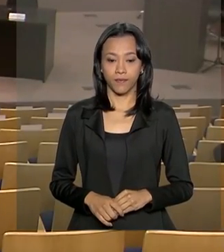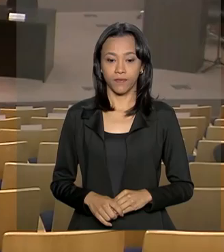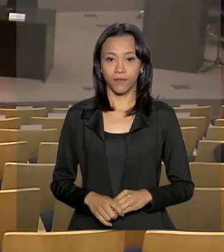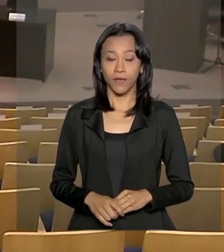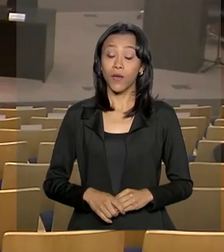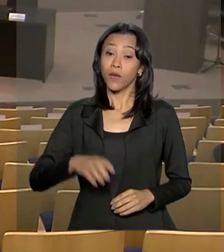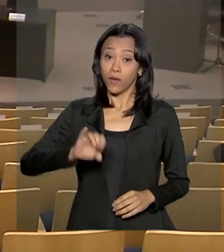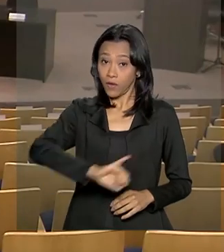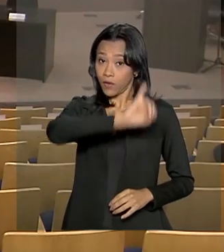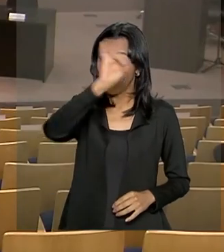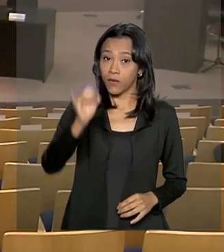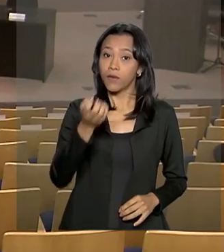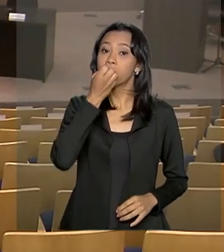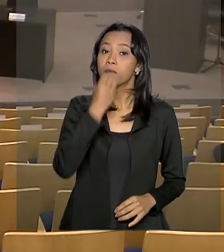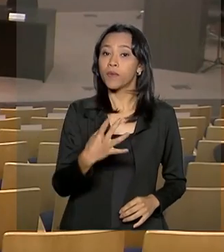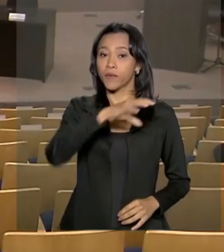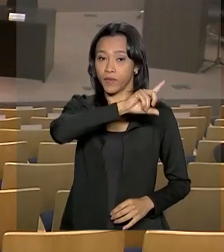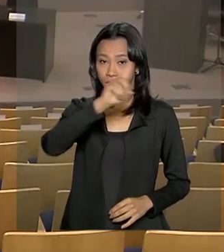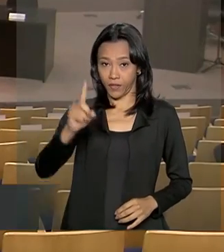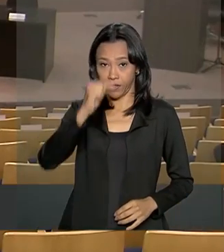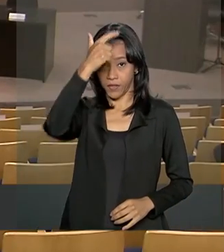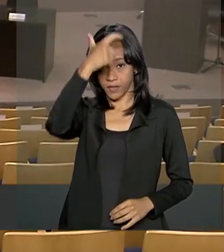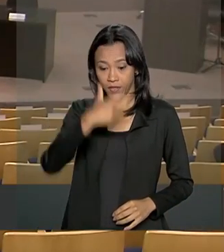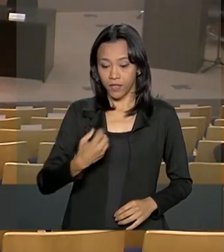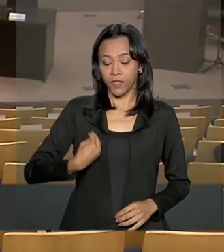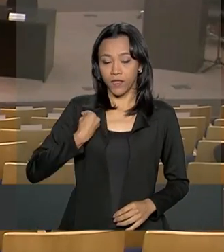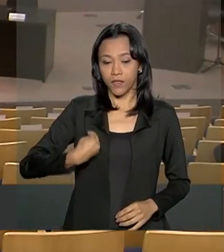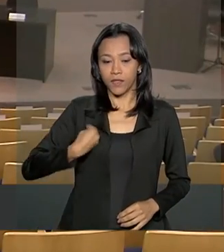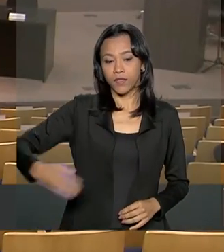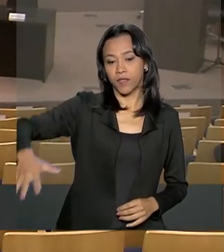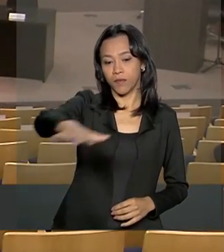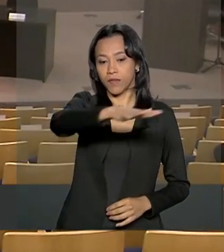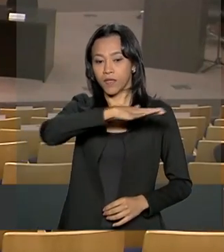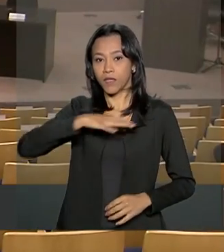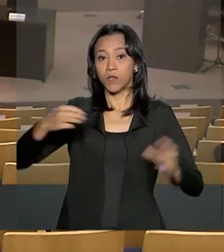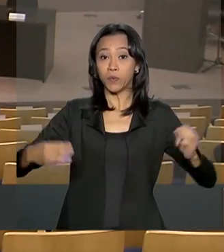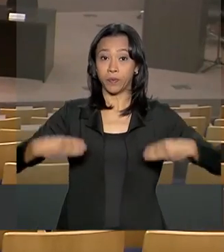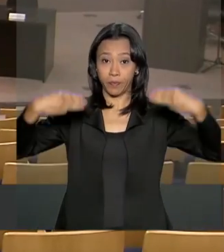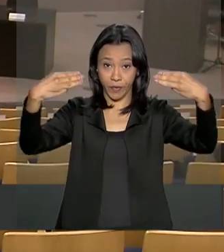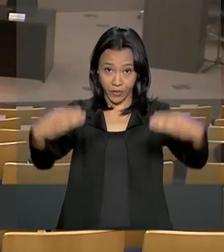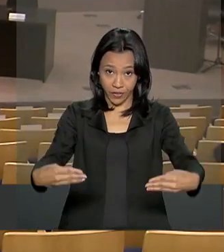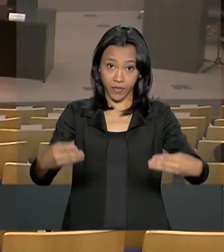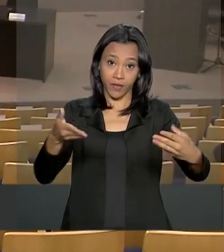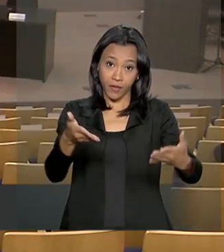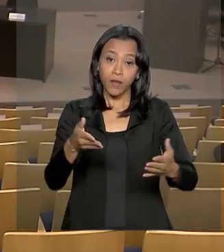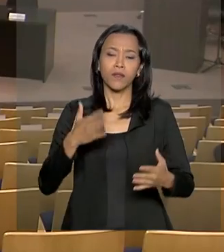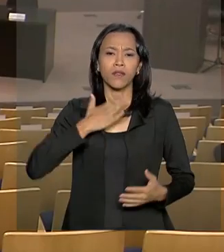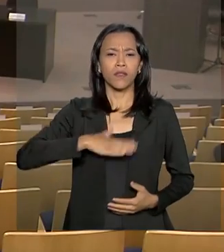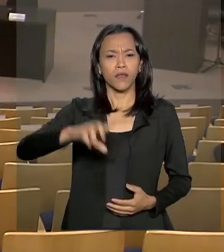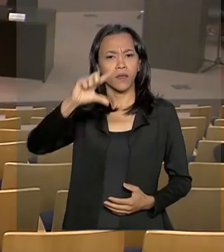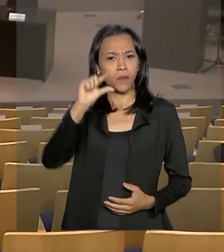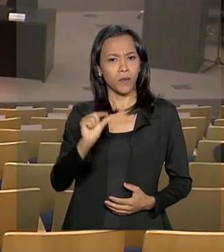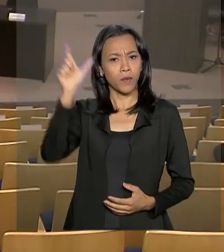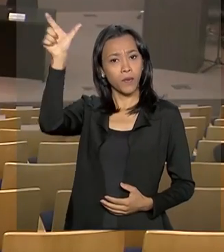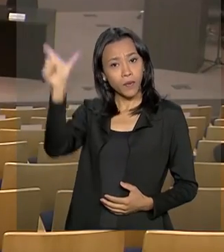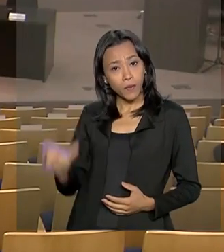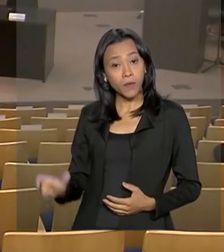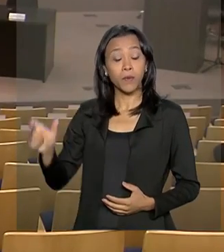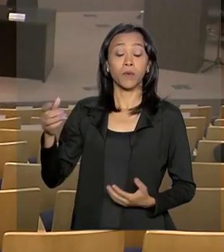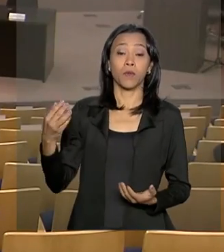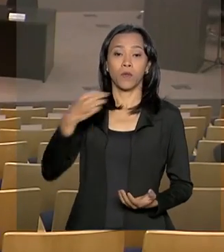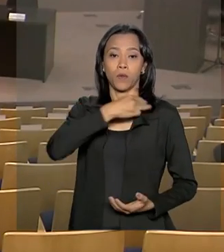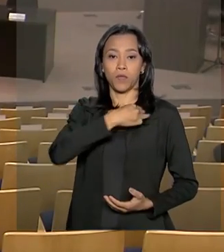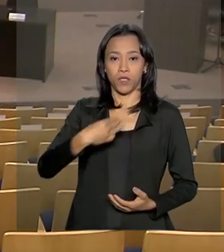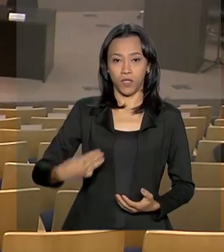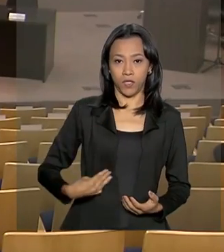Olá, bom dia. Falamos ao vivo do Ministério do Desenvolvimento Regional em Brasília, onde daqui a pouquinho o ministro Gustavo Canuto vai